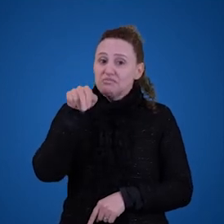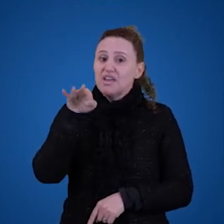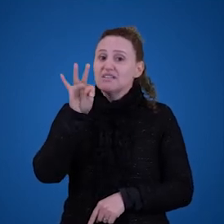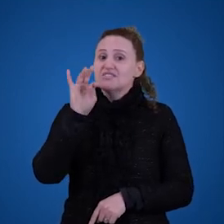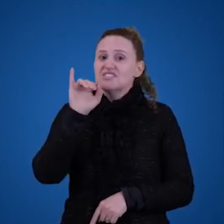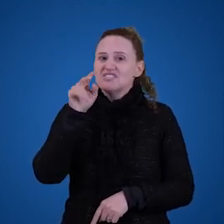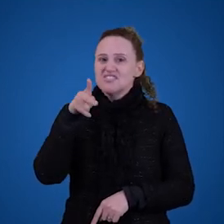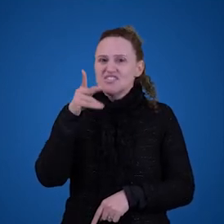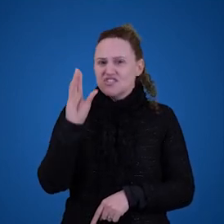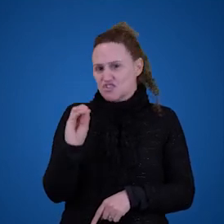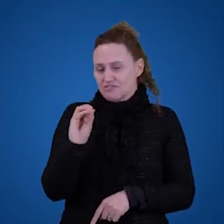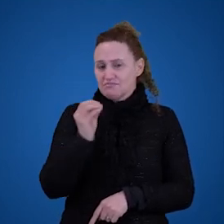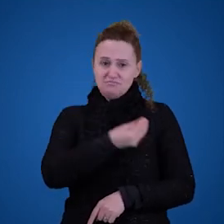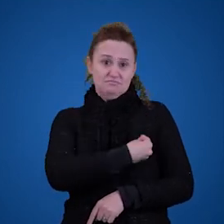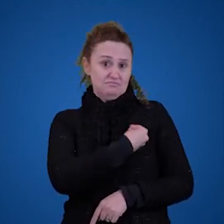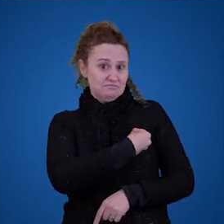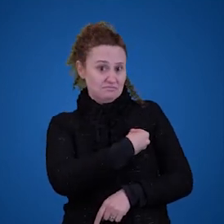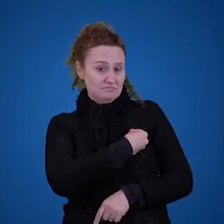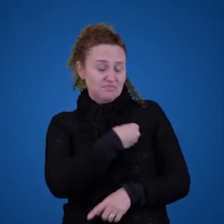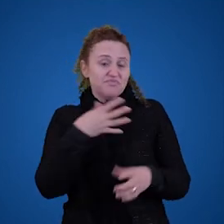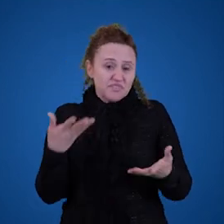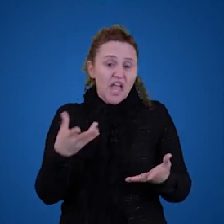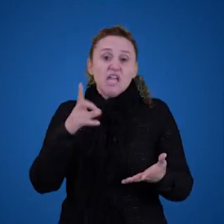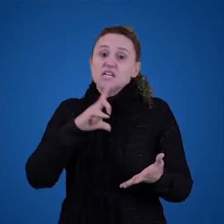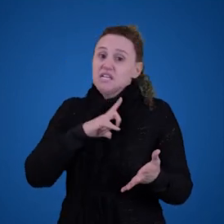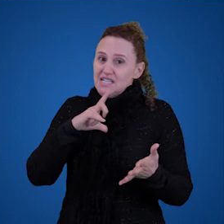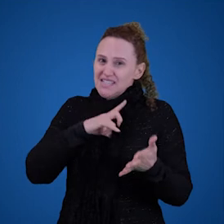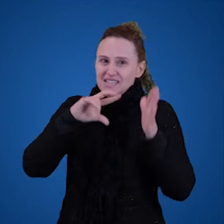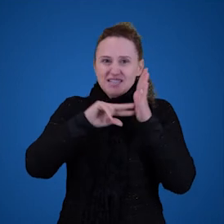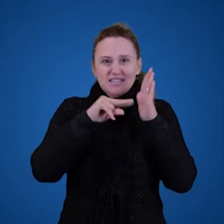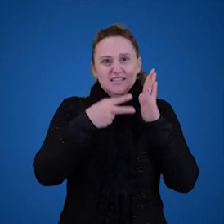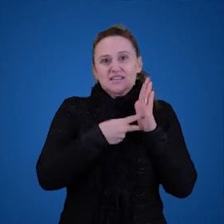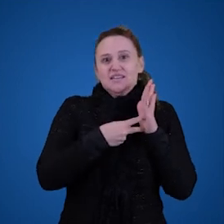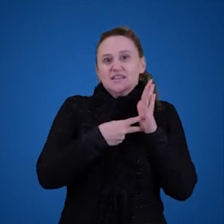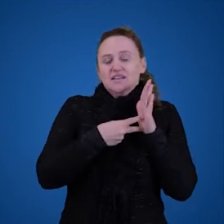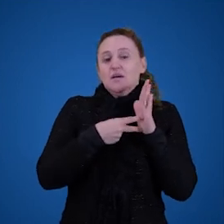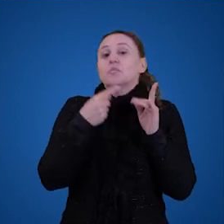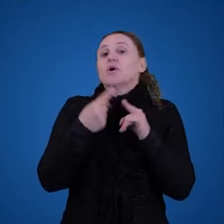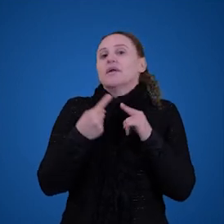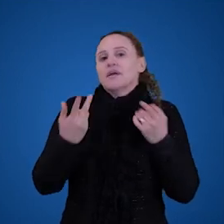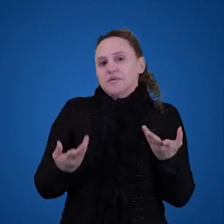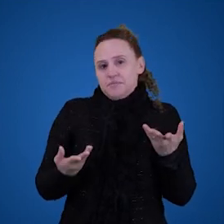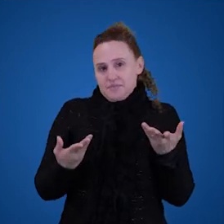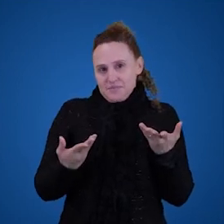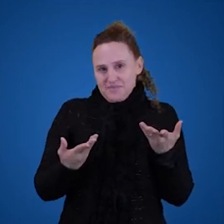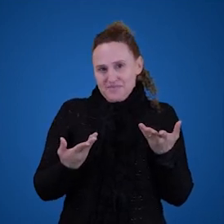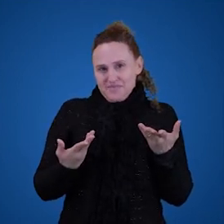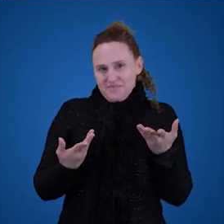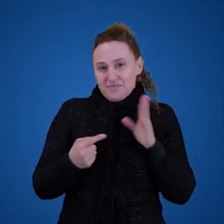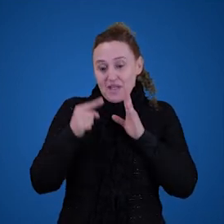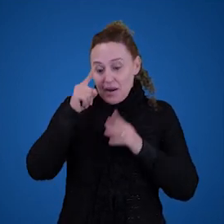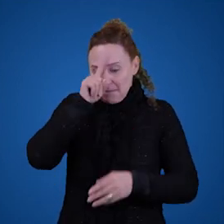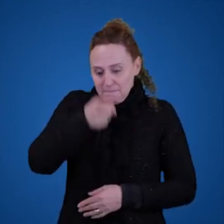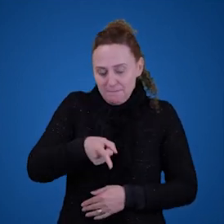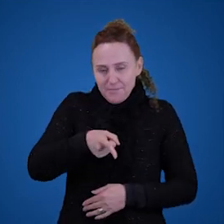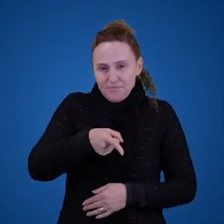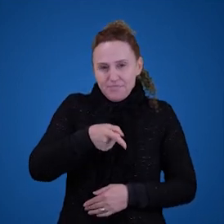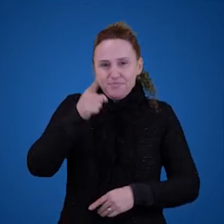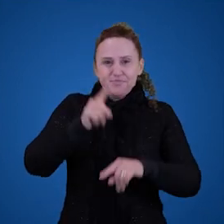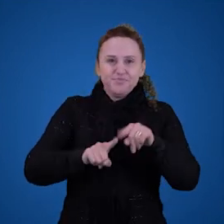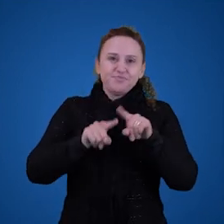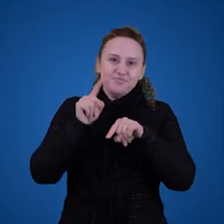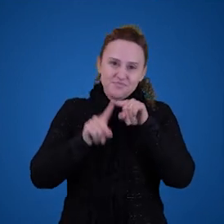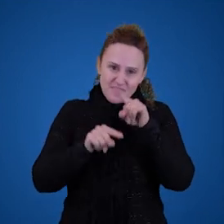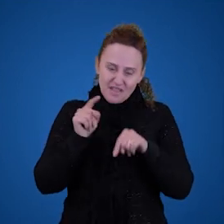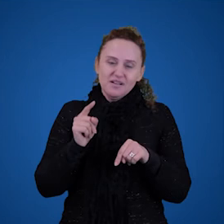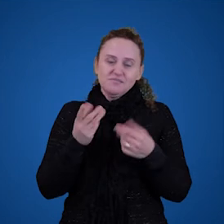por que o nome próprio desses objetos tem significado. Porque apontam para esses objetos que existem